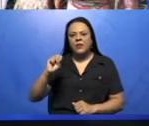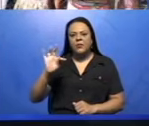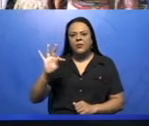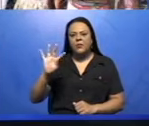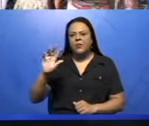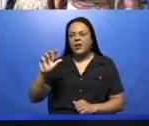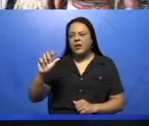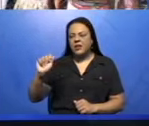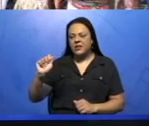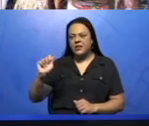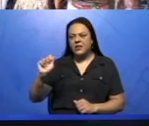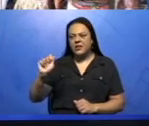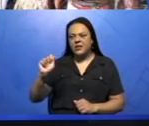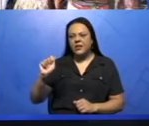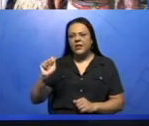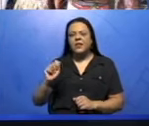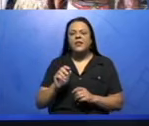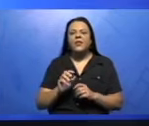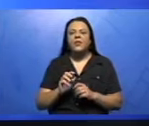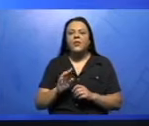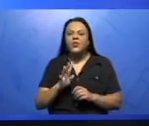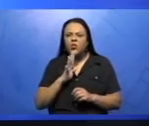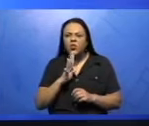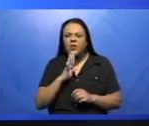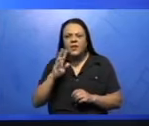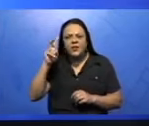da nossa cultura aqui.